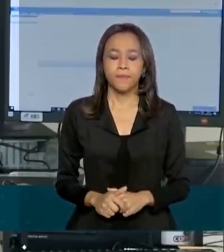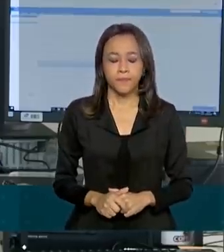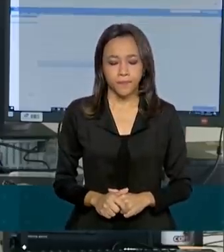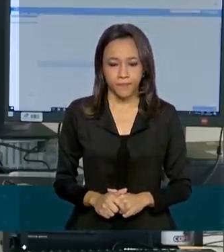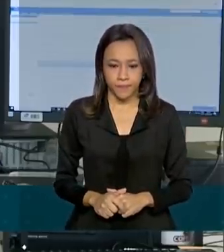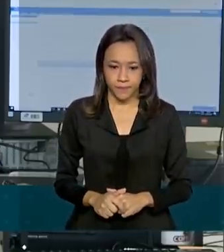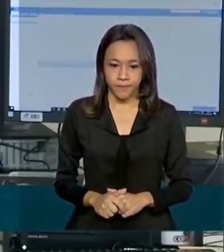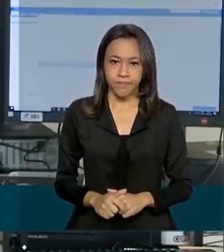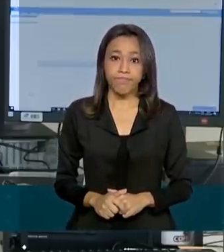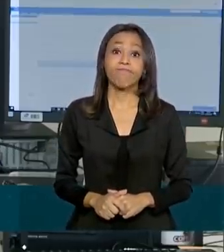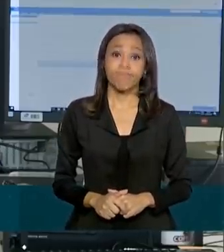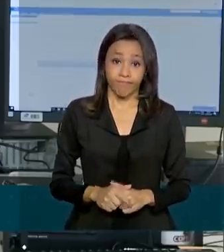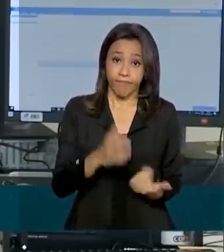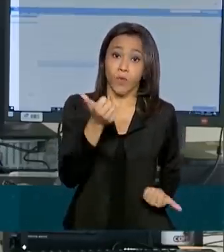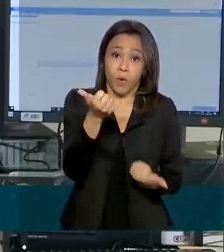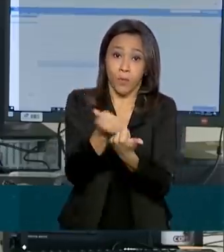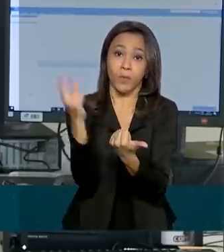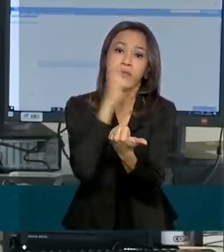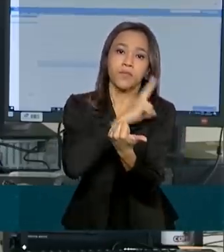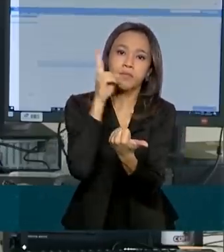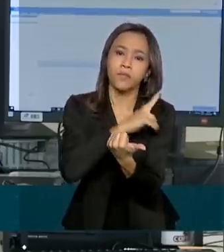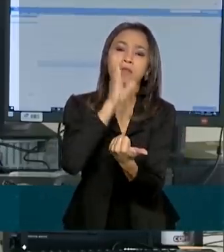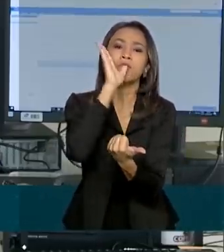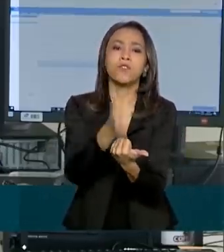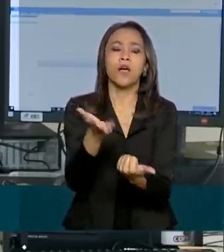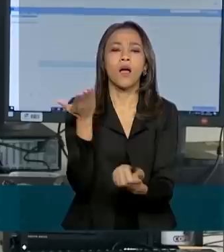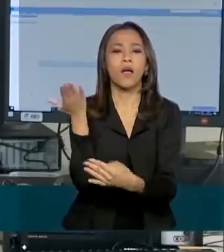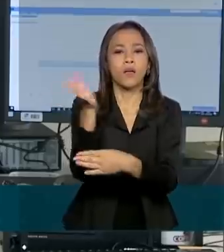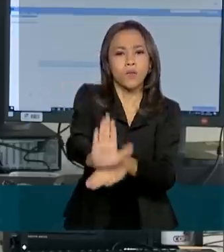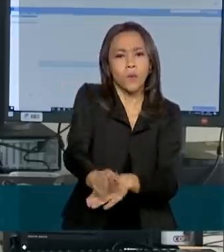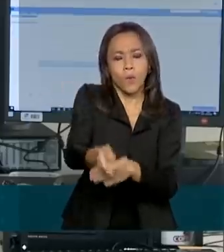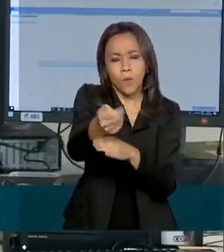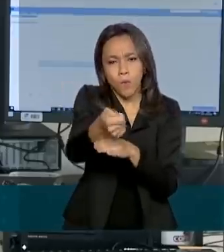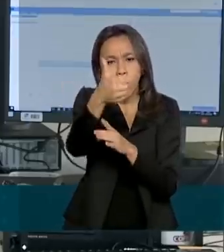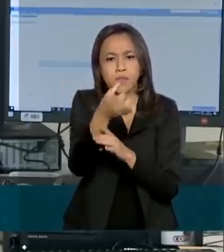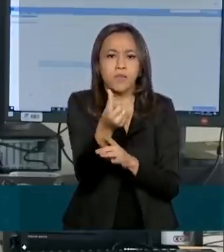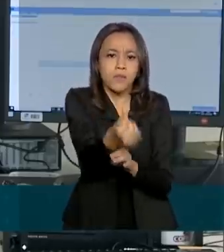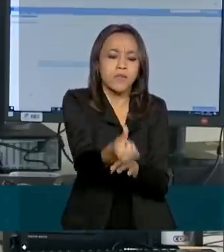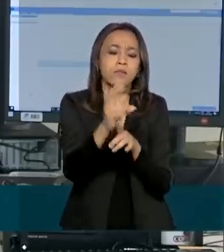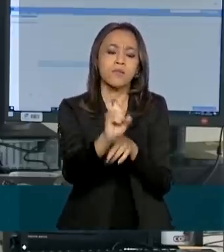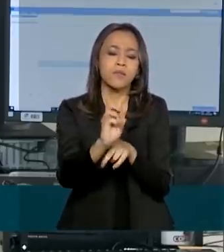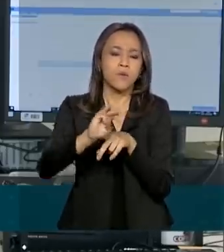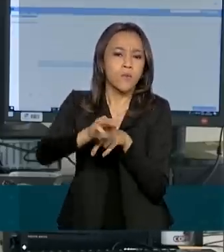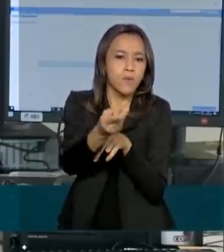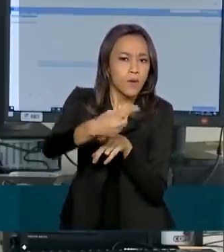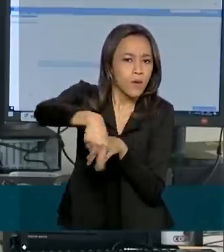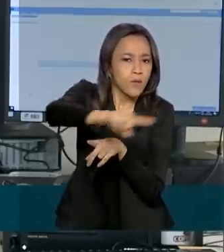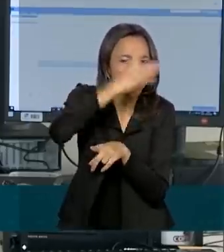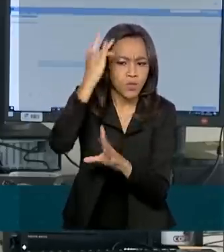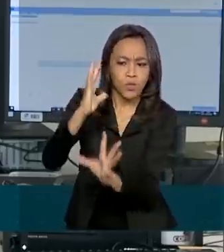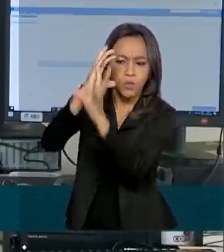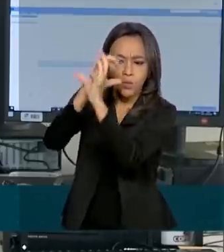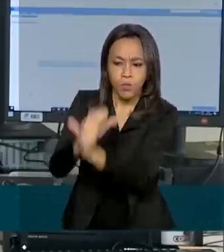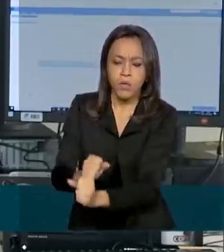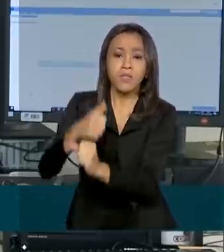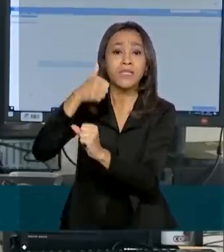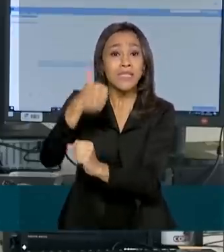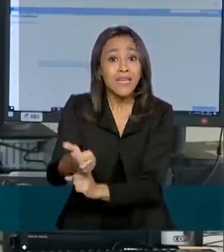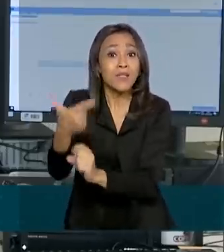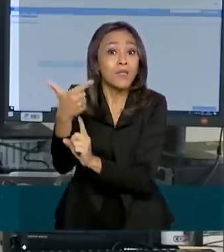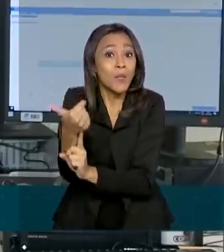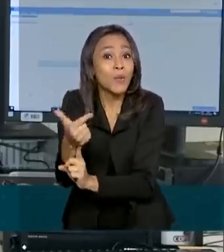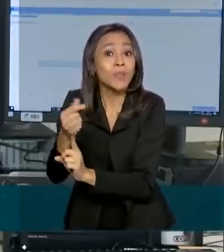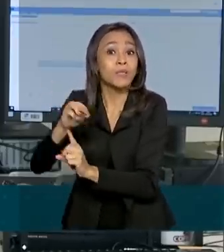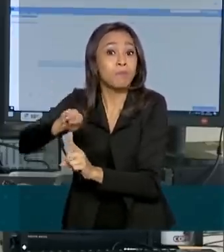O auxílio emergencial já beneficiou quase 65 milhões de pessoas. Um total de 112 bilhões e